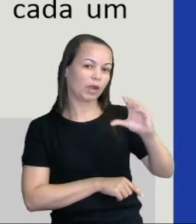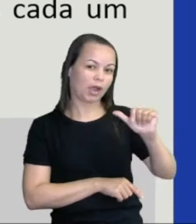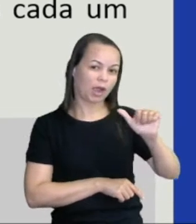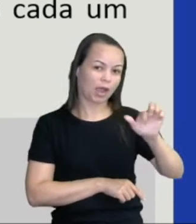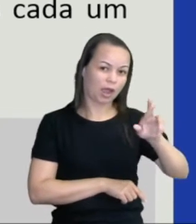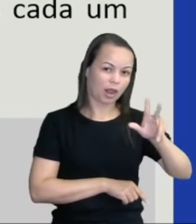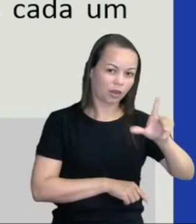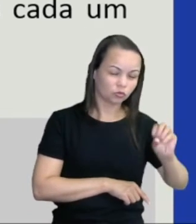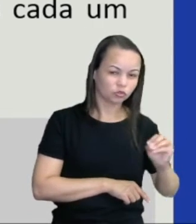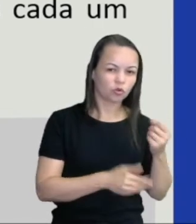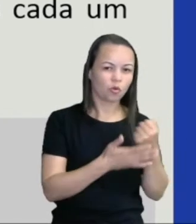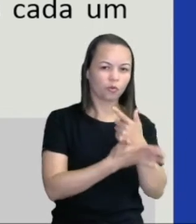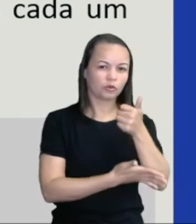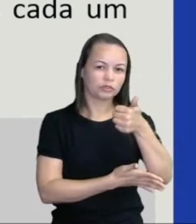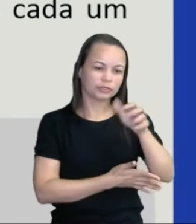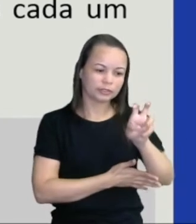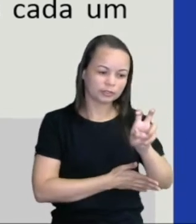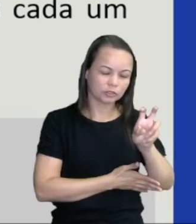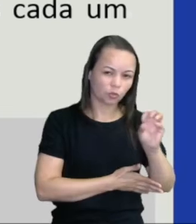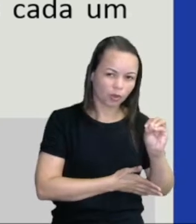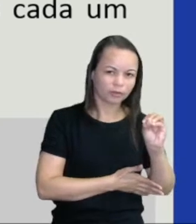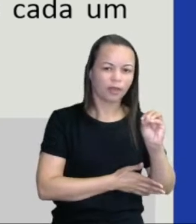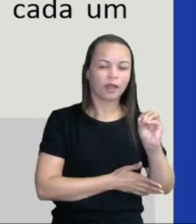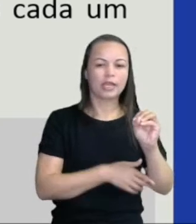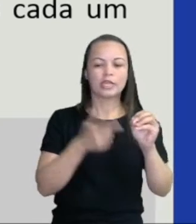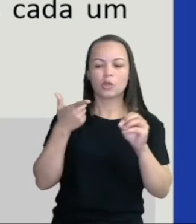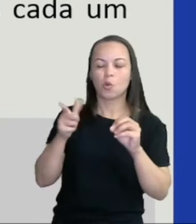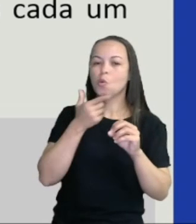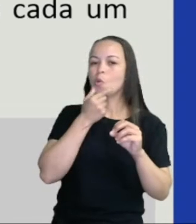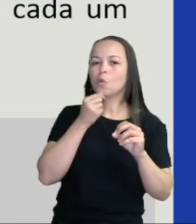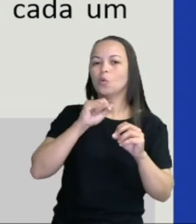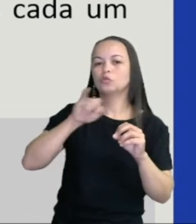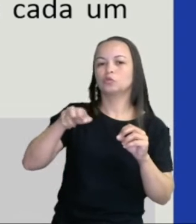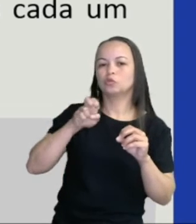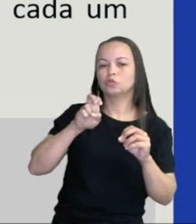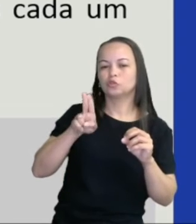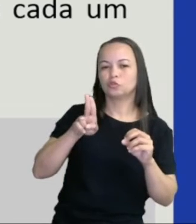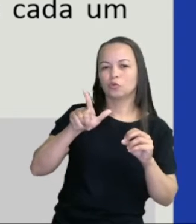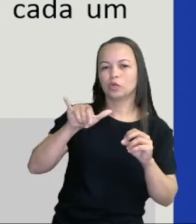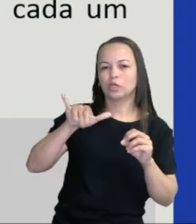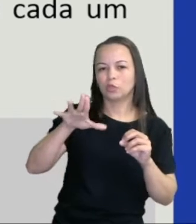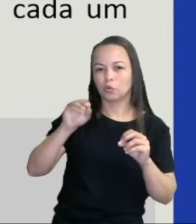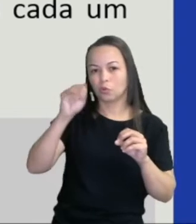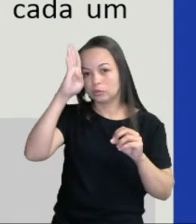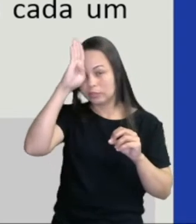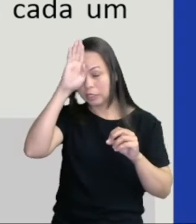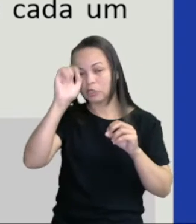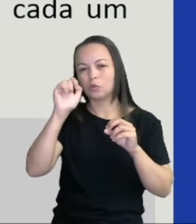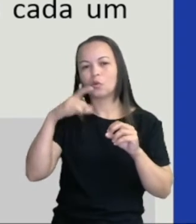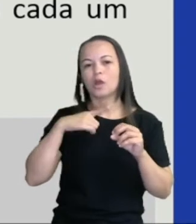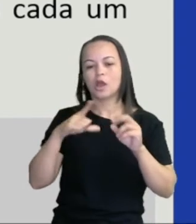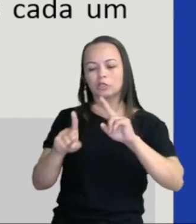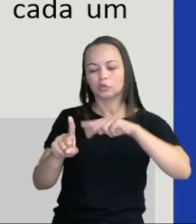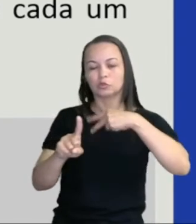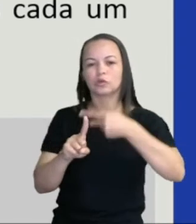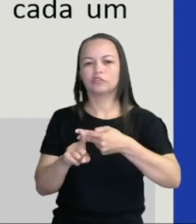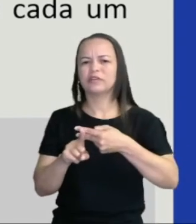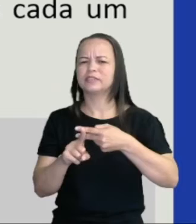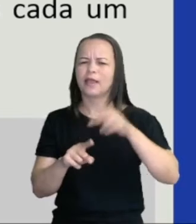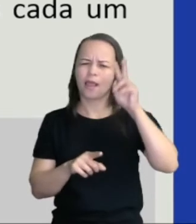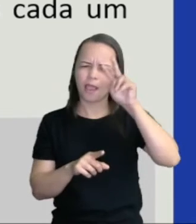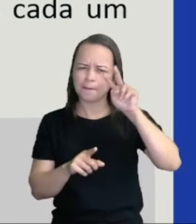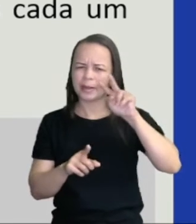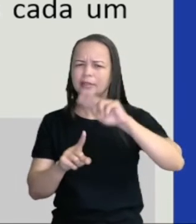Lembra aí, dobro relaciona o quê? Multiplicação. Dobro. Dobrar duas vezes. Então, duas vezes